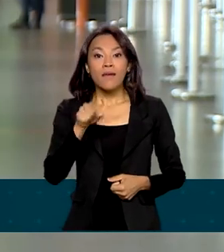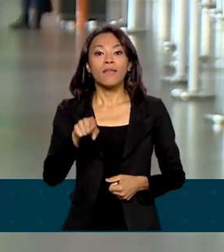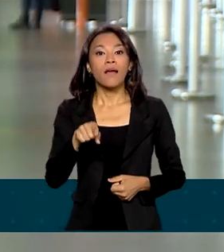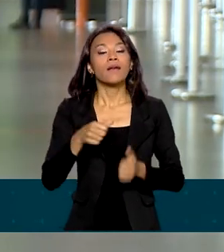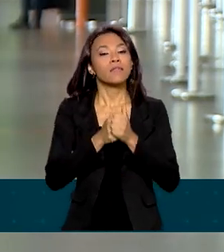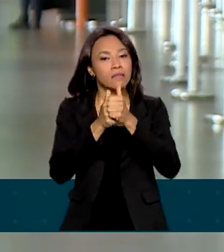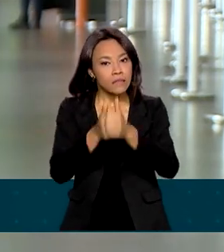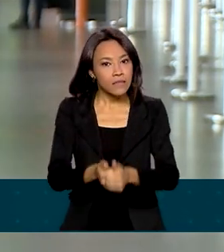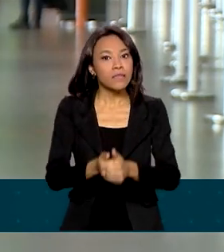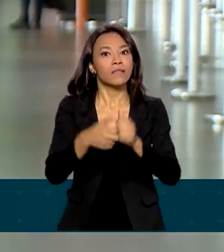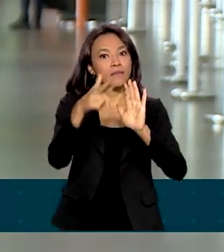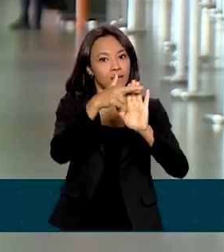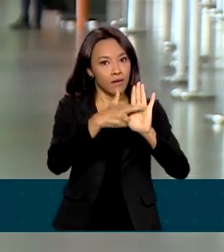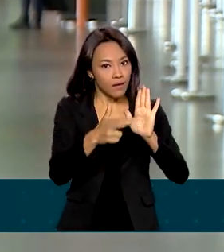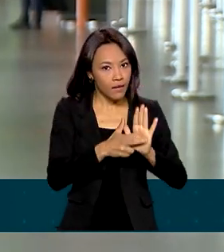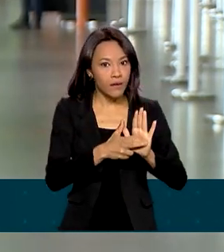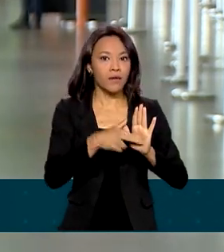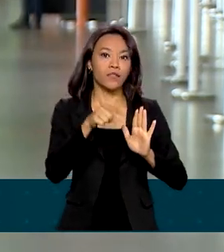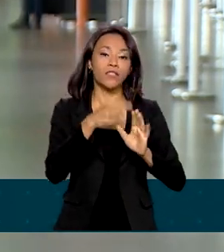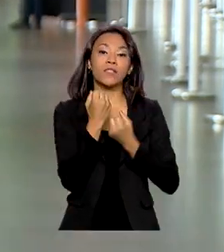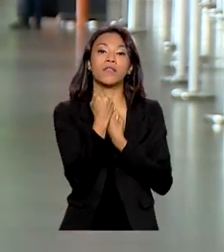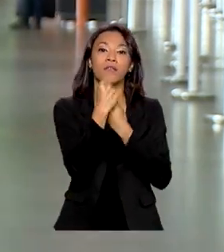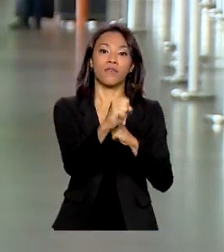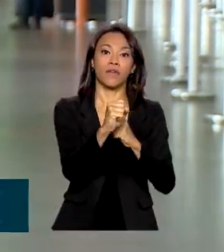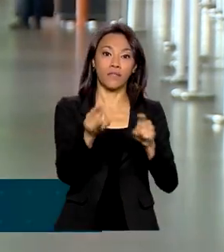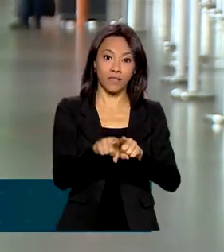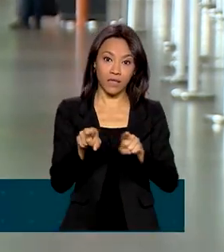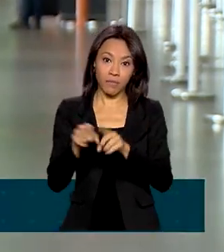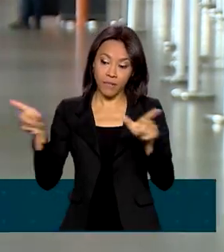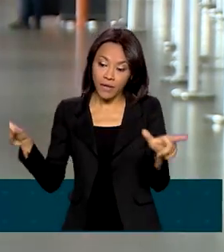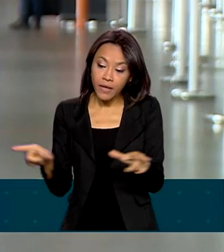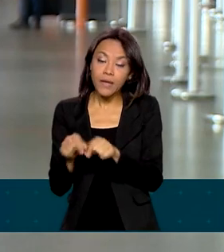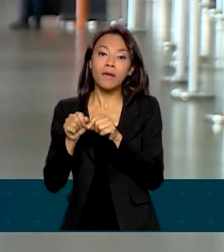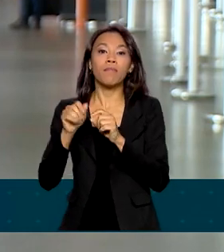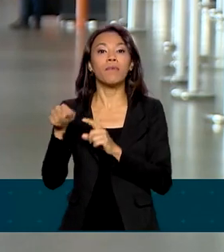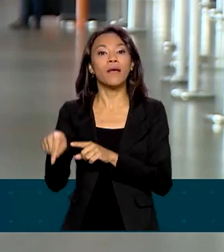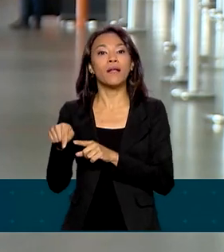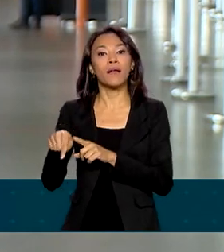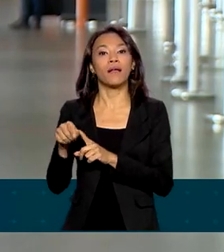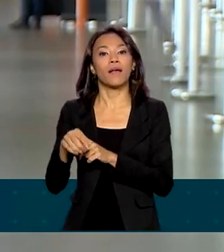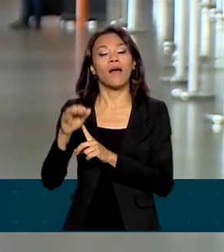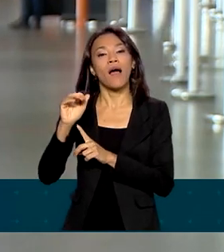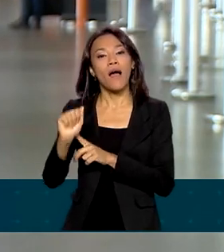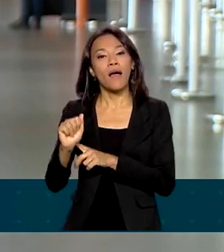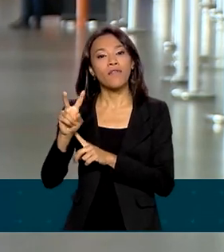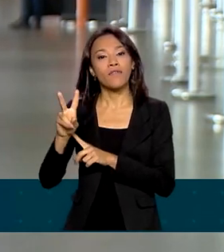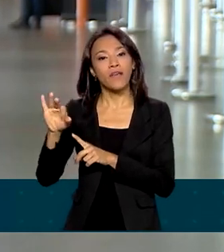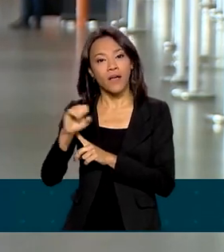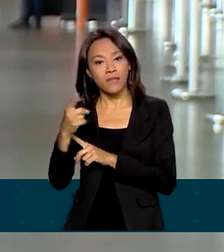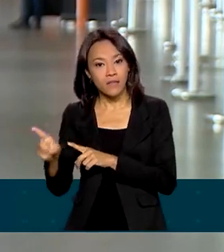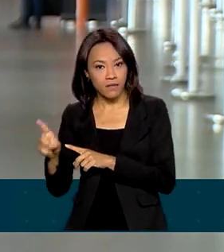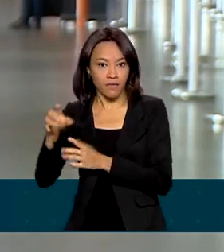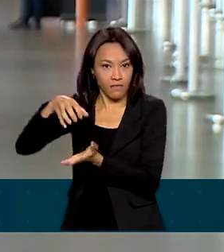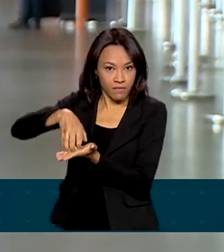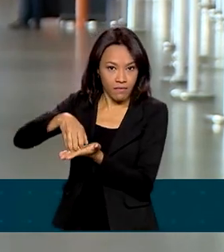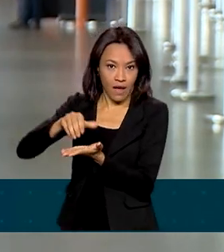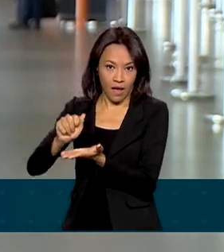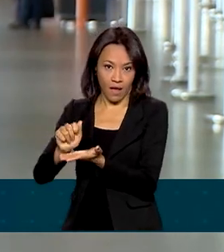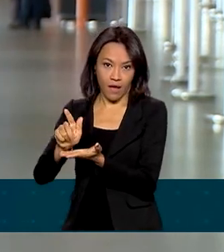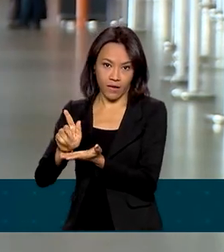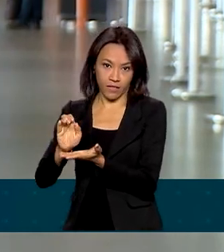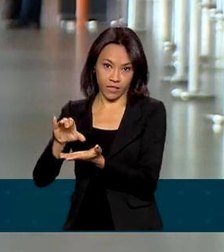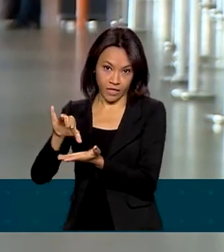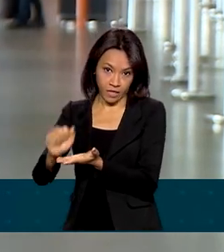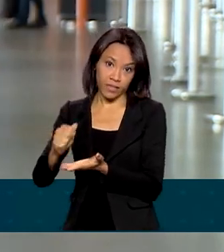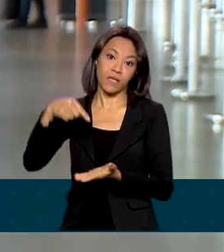do Consumidor e pela legislação da Agência Nacional de Aviação Civil. Nesta semana, os Ministérios do Turismo